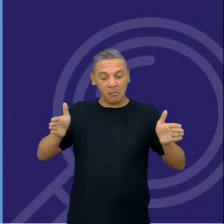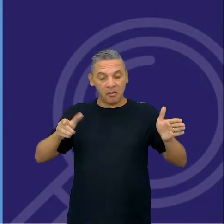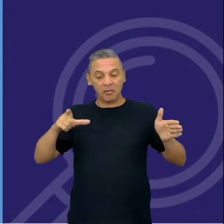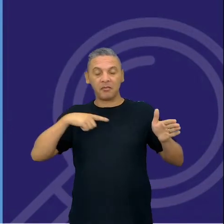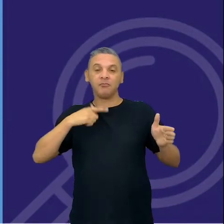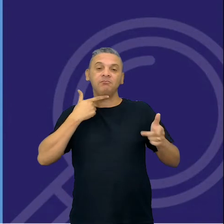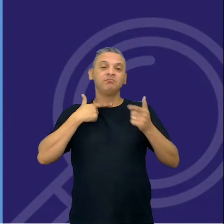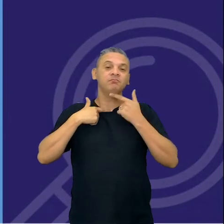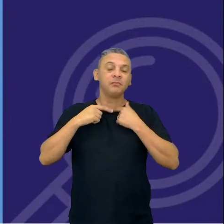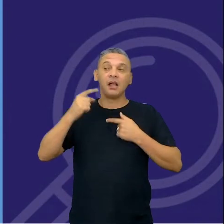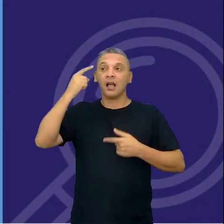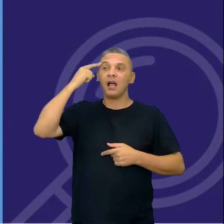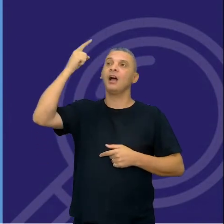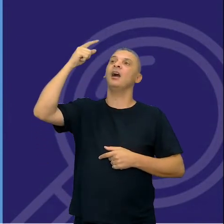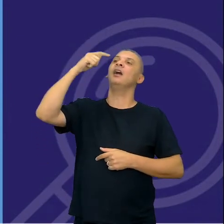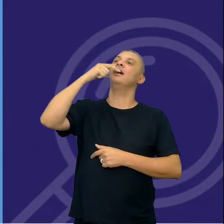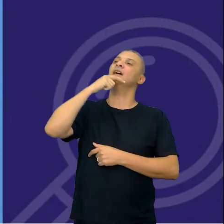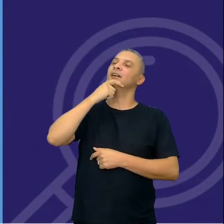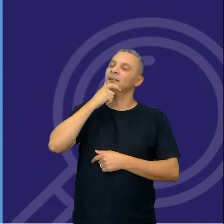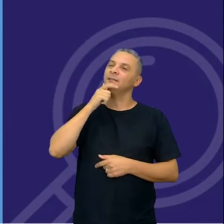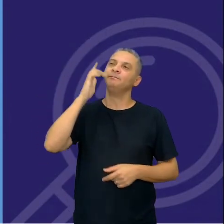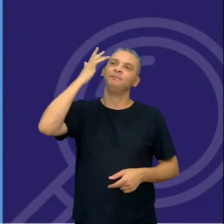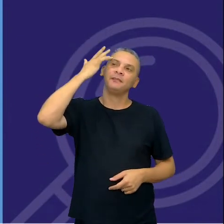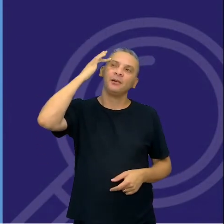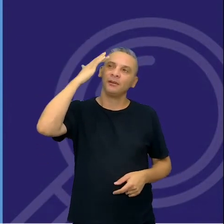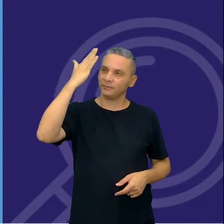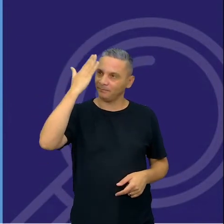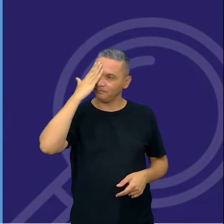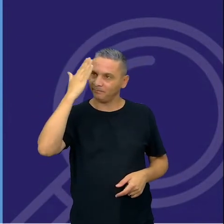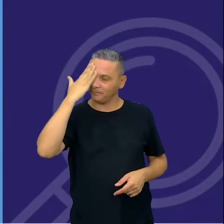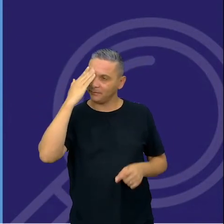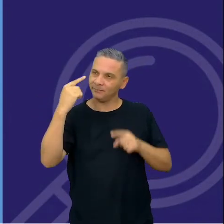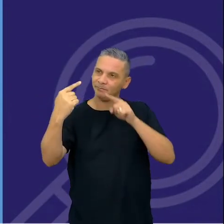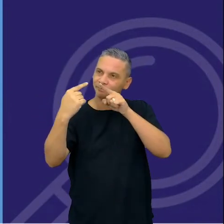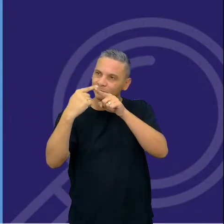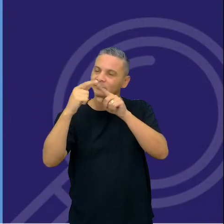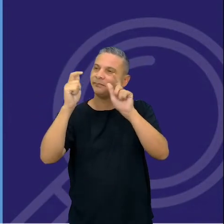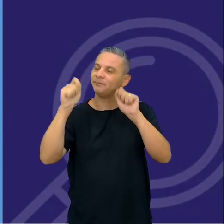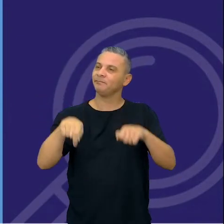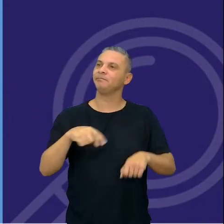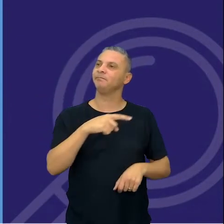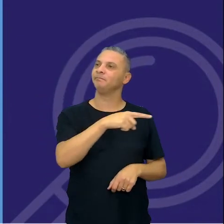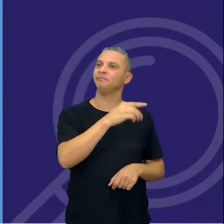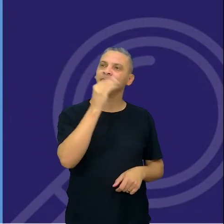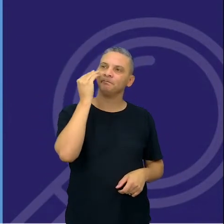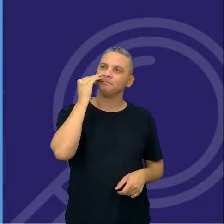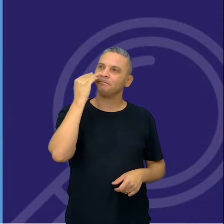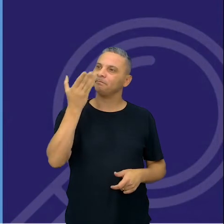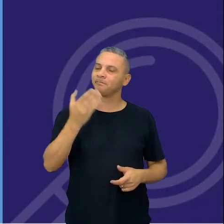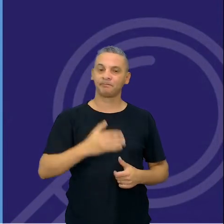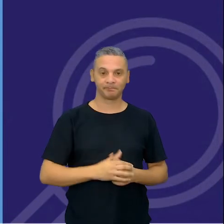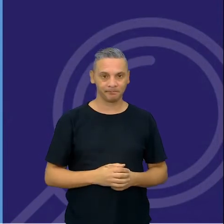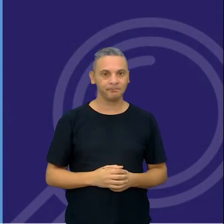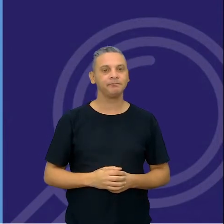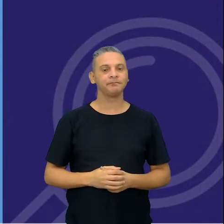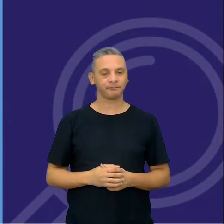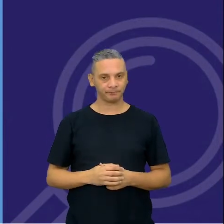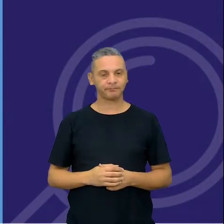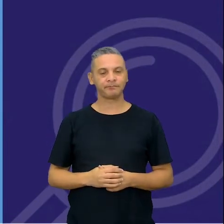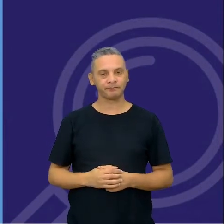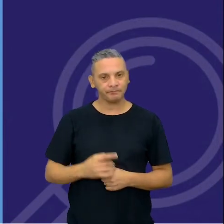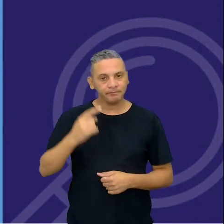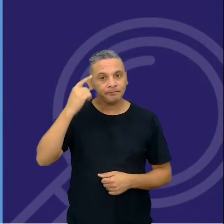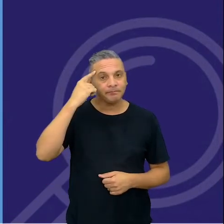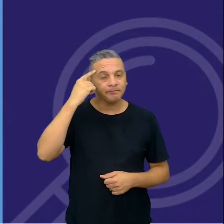momentos eles aparecem, ah, professora, acho que agora eu entendi por que aconteceu aquilo naquele experimento, então ele está pensando